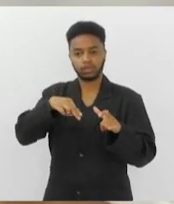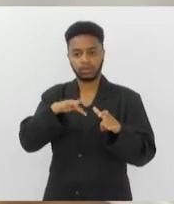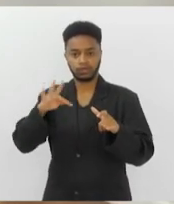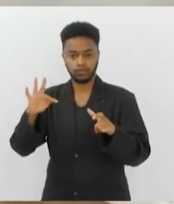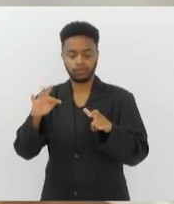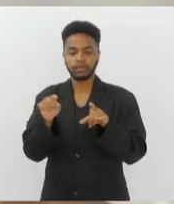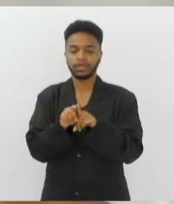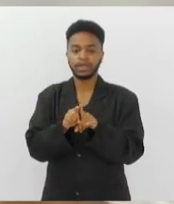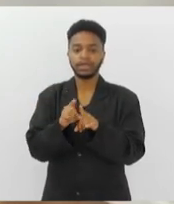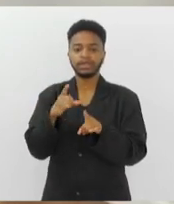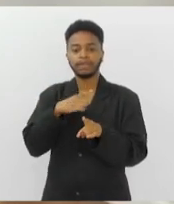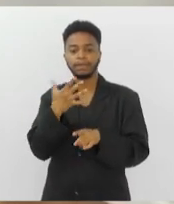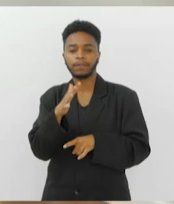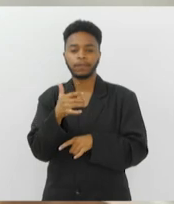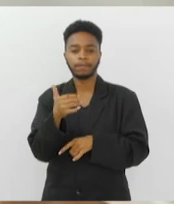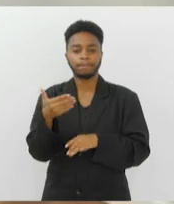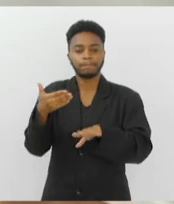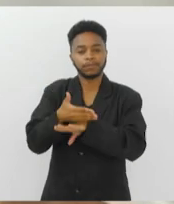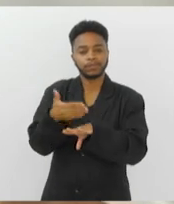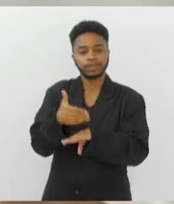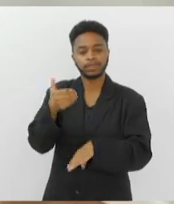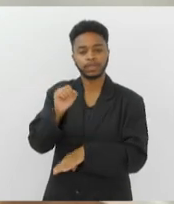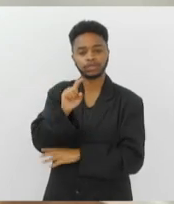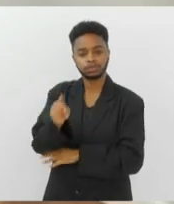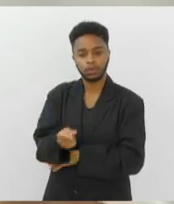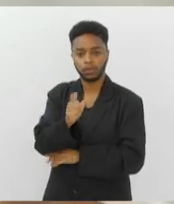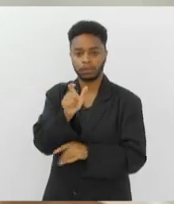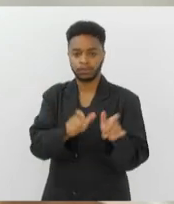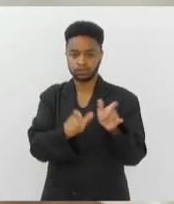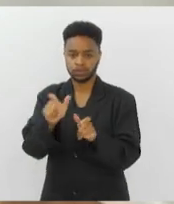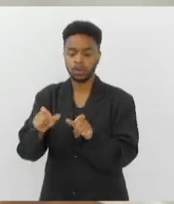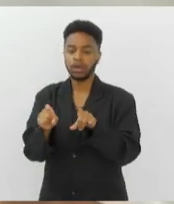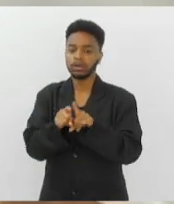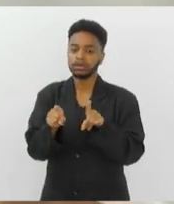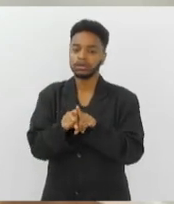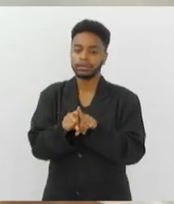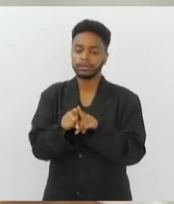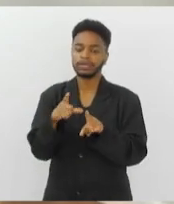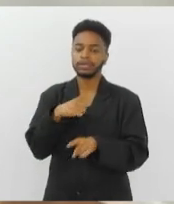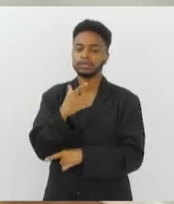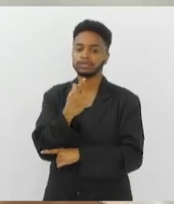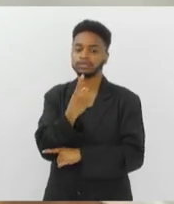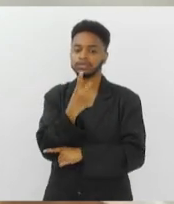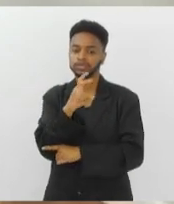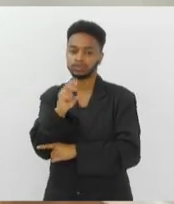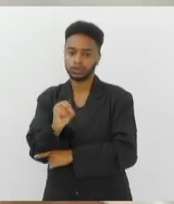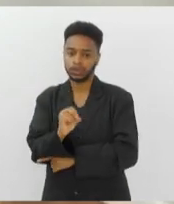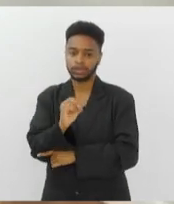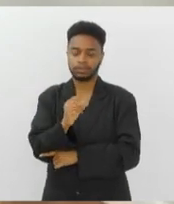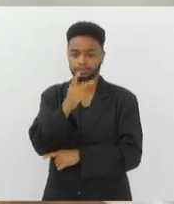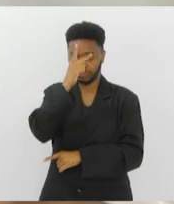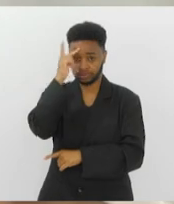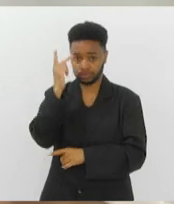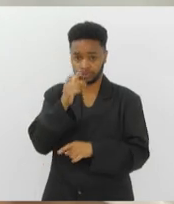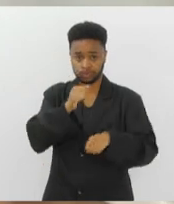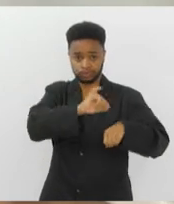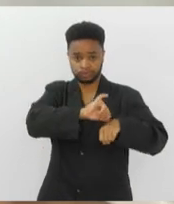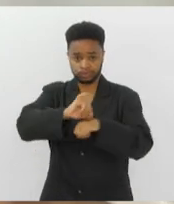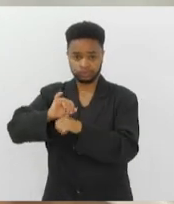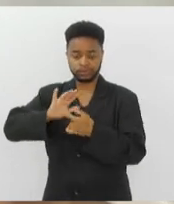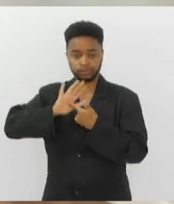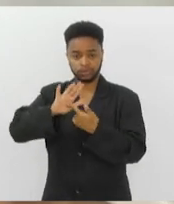temos estimado um público de 10 mil pessoas e estamos com mais de 150 expositores na edição de